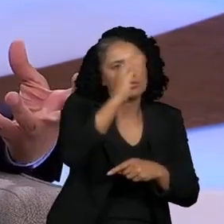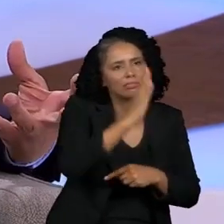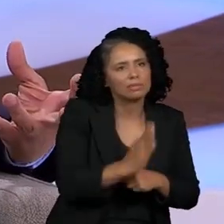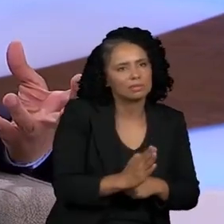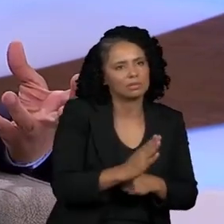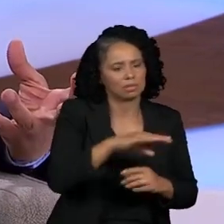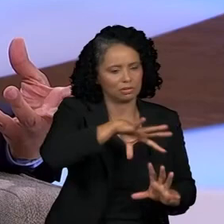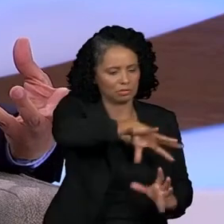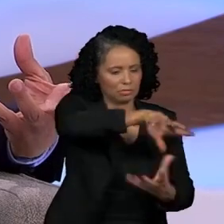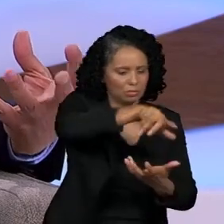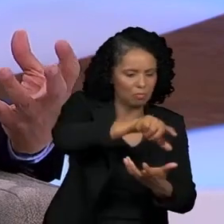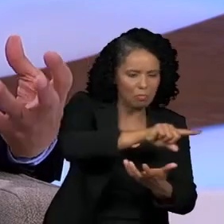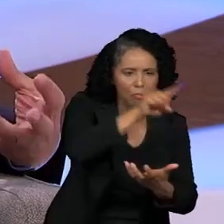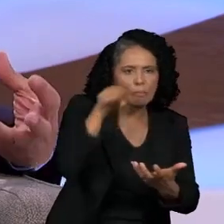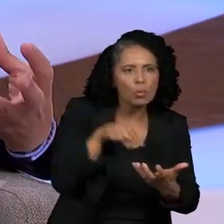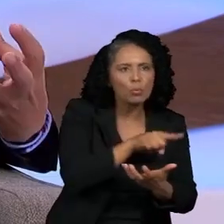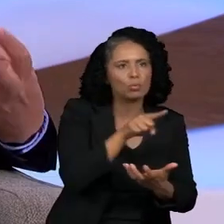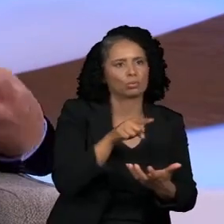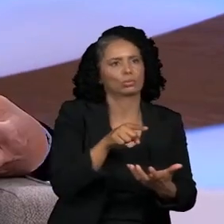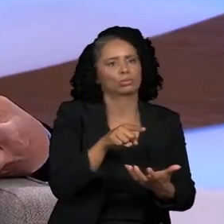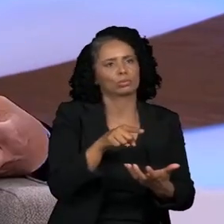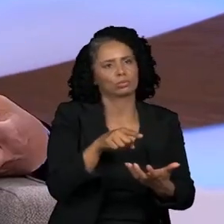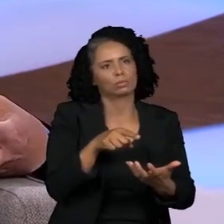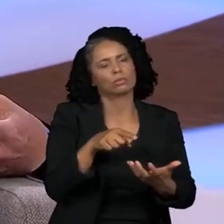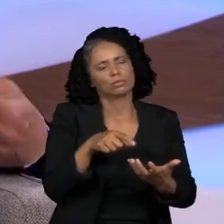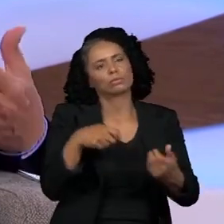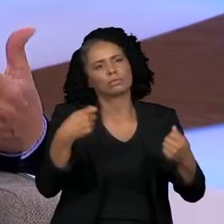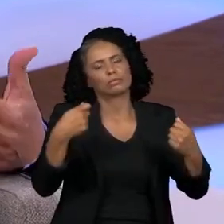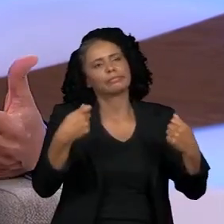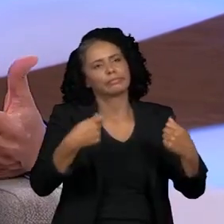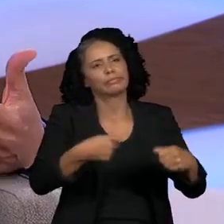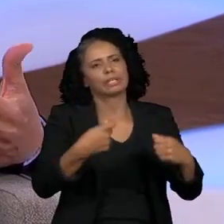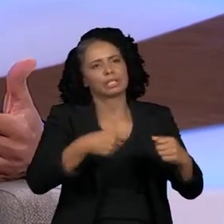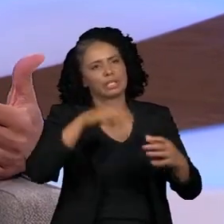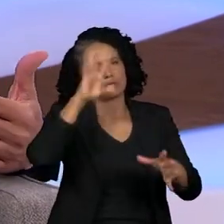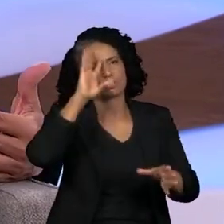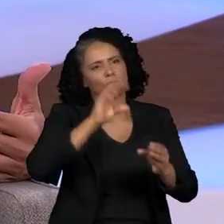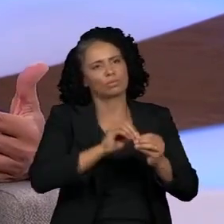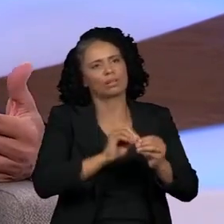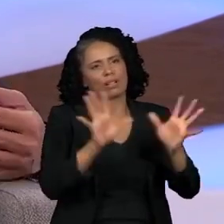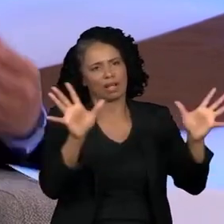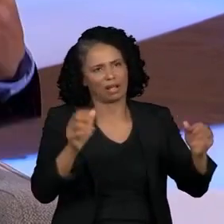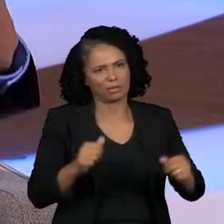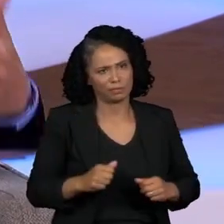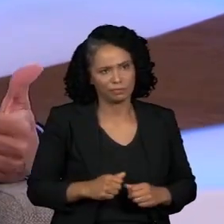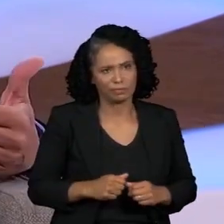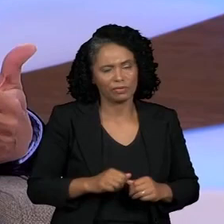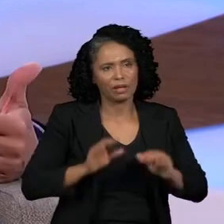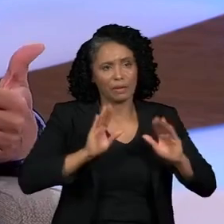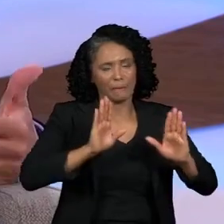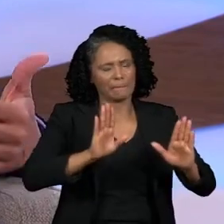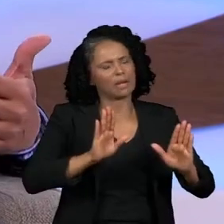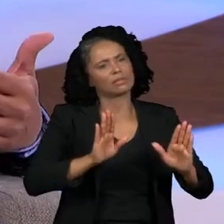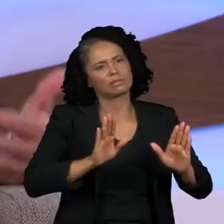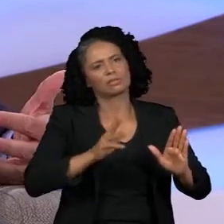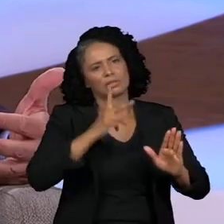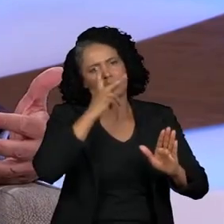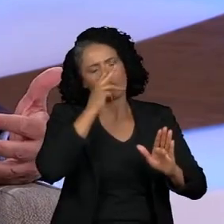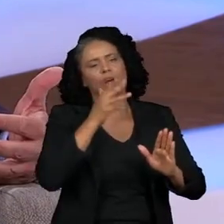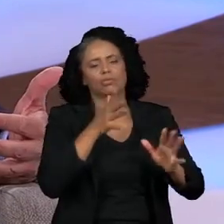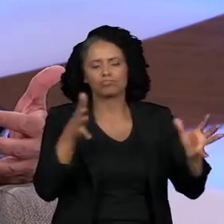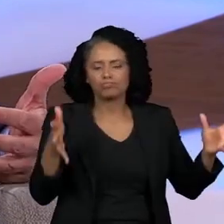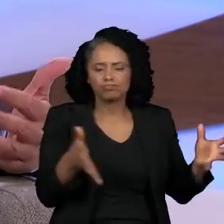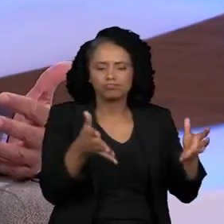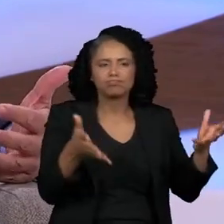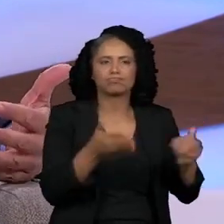nação brasileira é pouco adequado à situação que o mundo está fazendo, embora isso favoreça o Brasil.